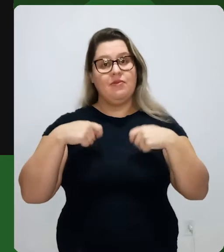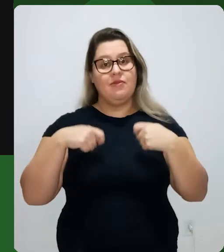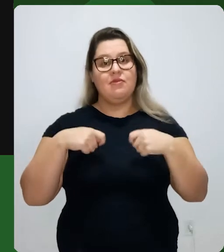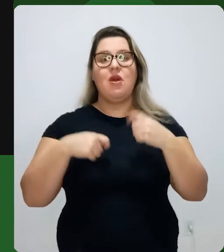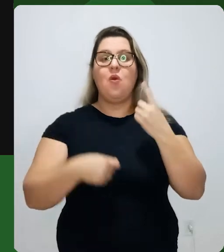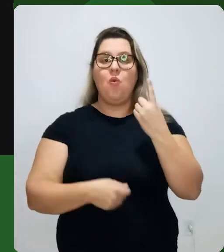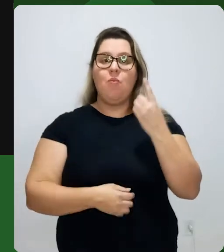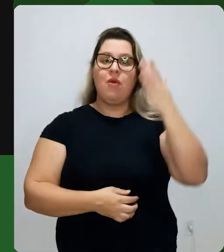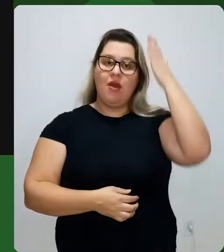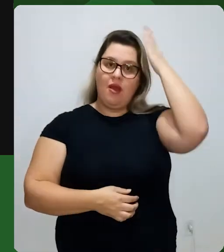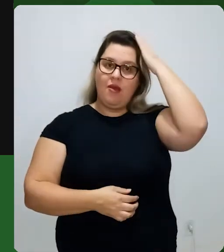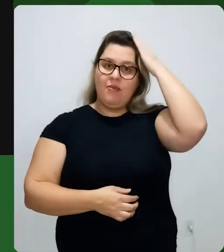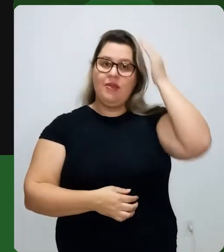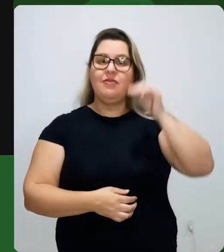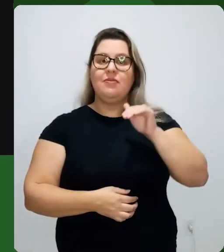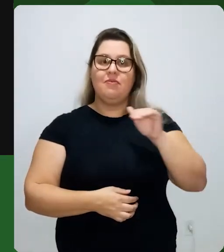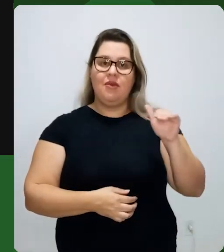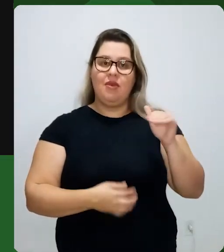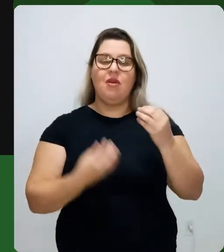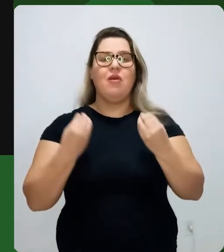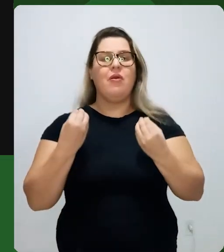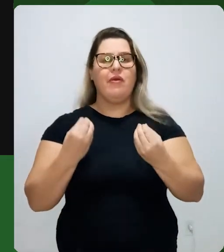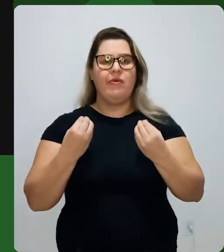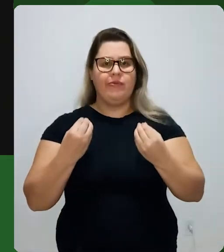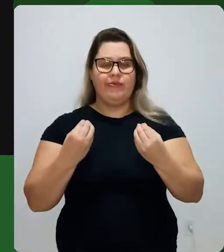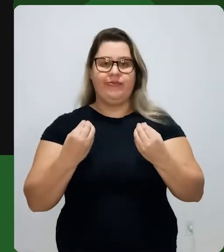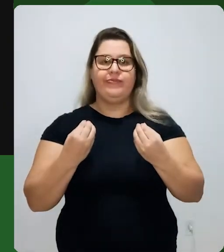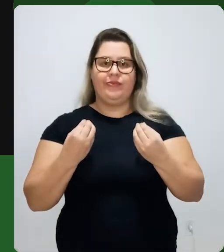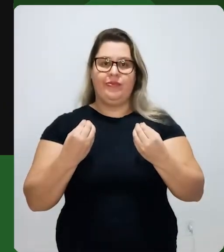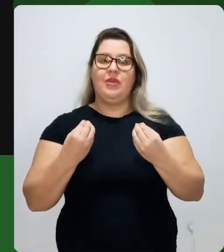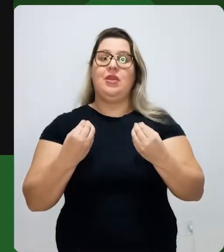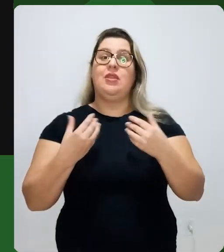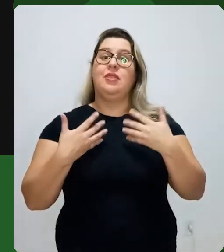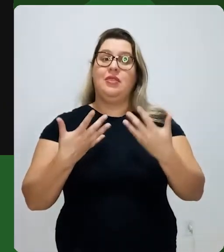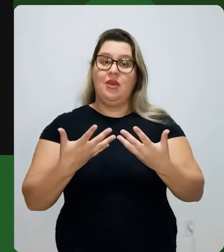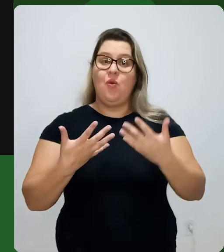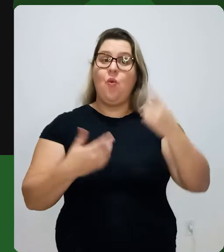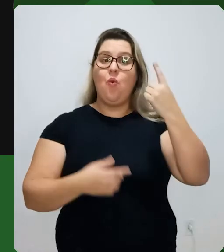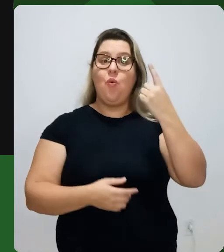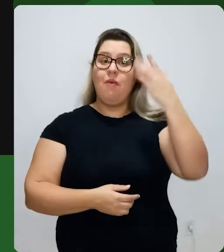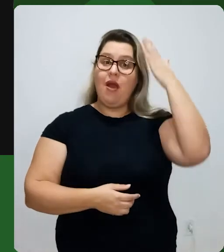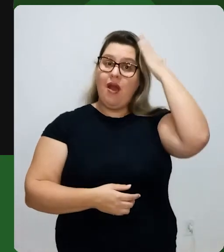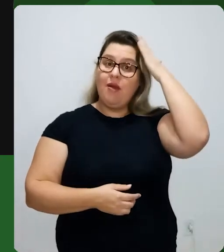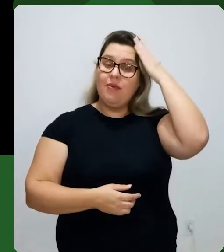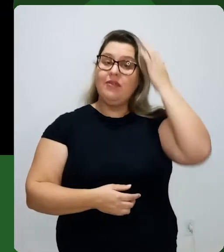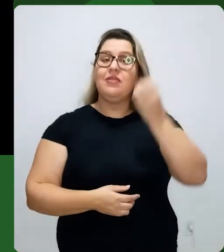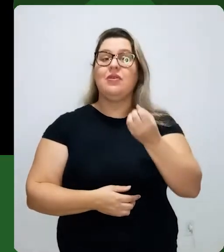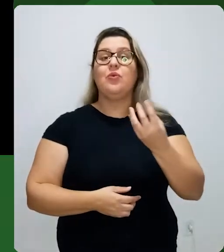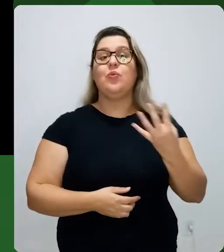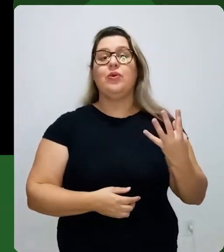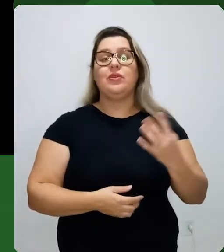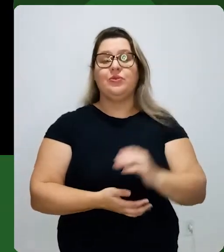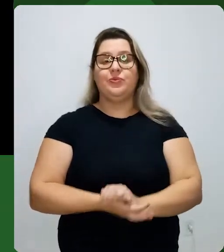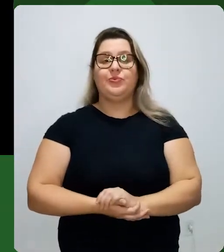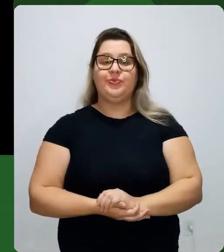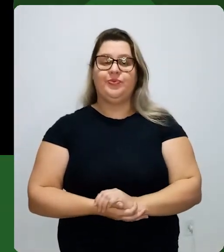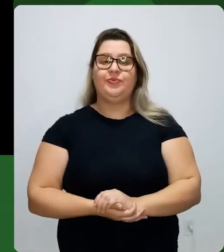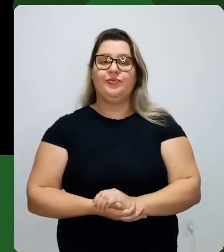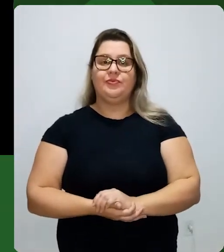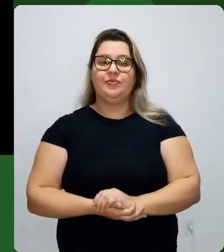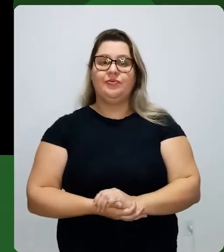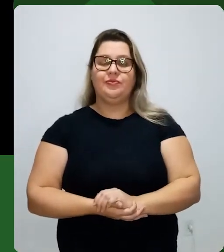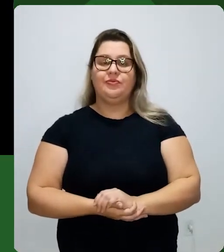valor de uma cabeça e meia. Como isso? Então, o valor, unidade de medida da cabeça, ela é quanto, gente?